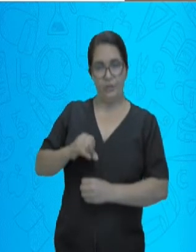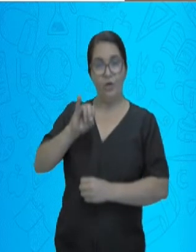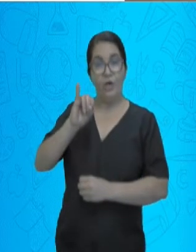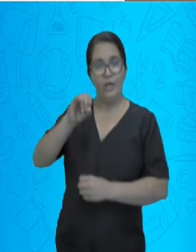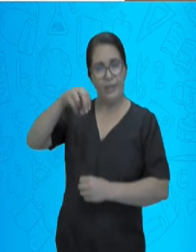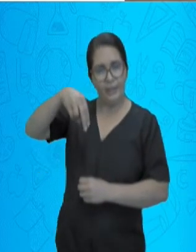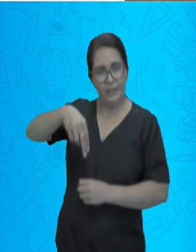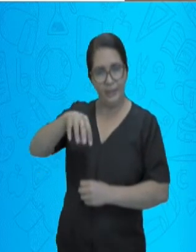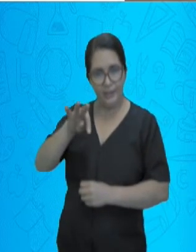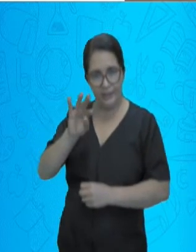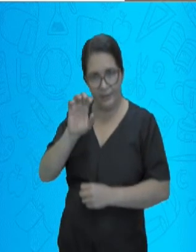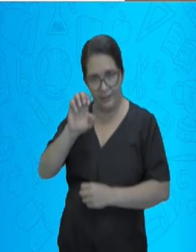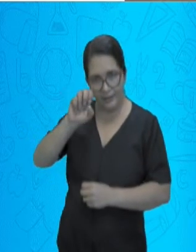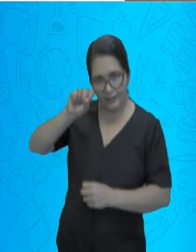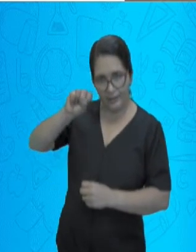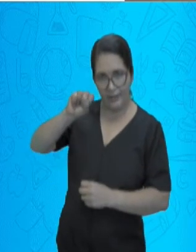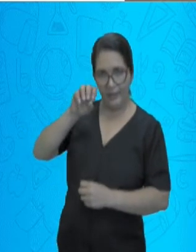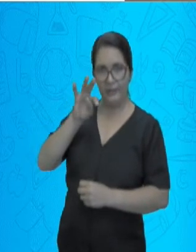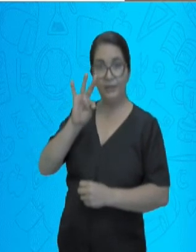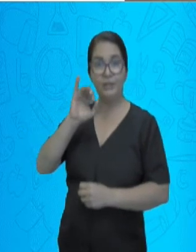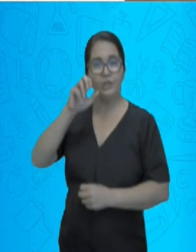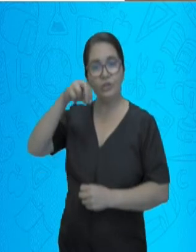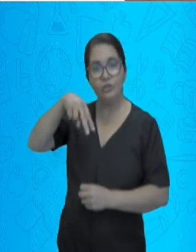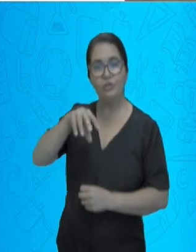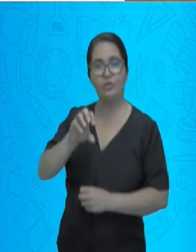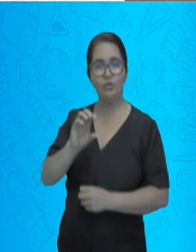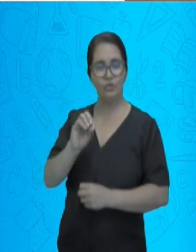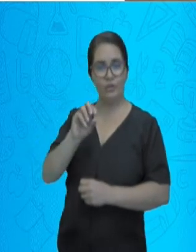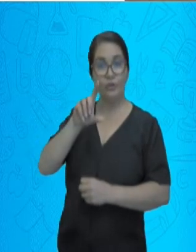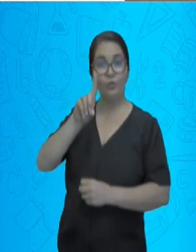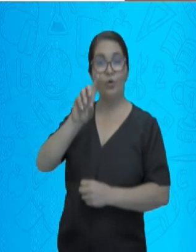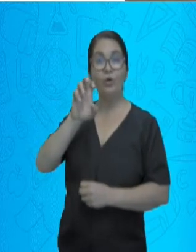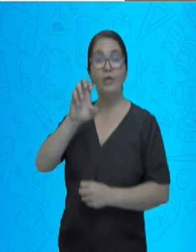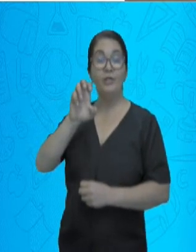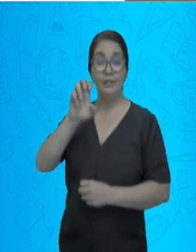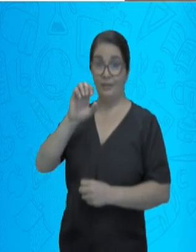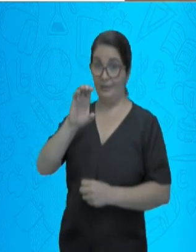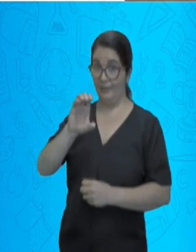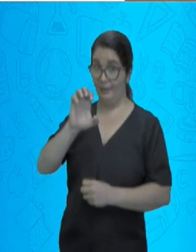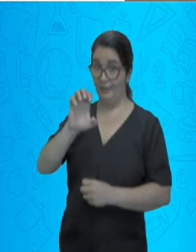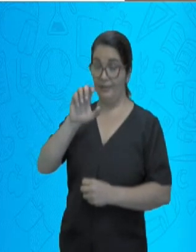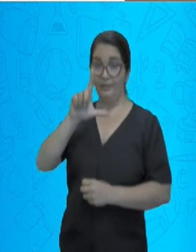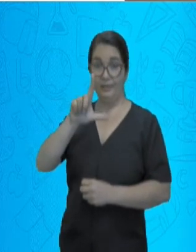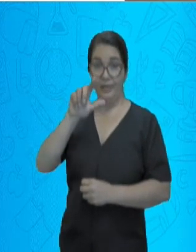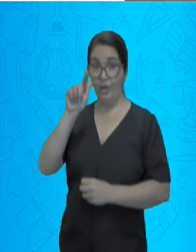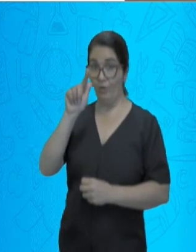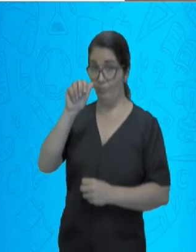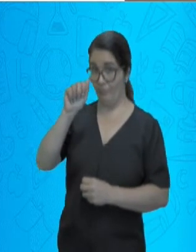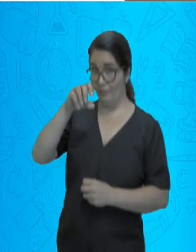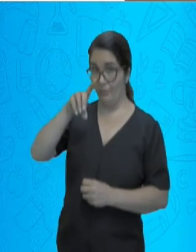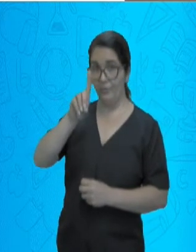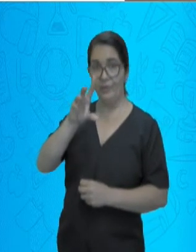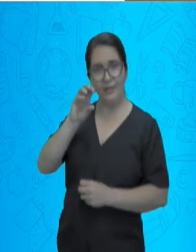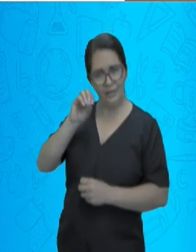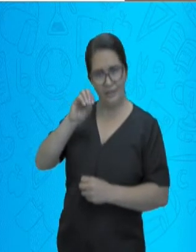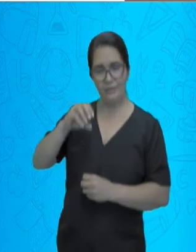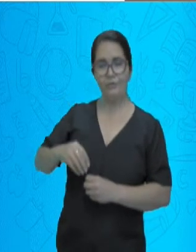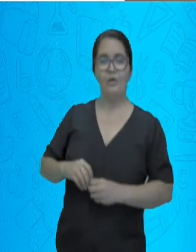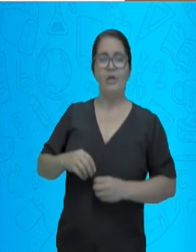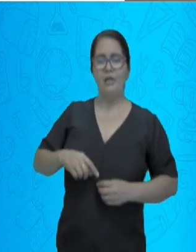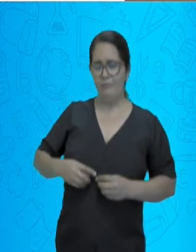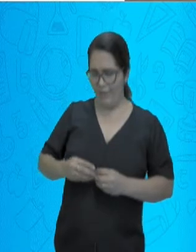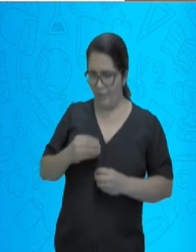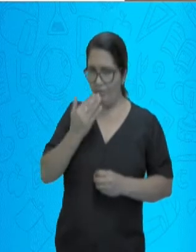três partes por onde ele vai passar. E à medida que ele vai caminhando no meu intestino delgado,